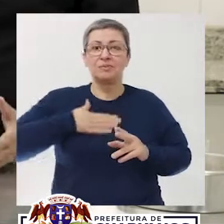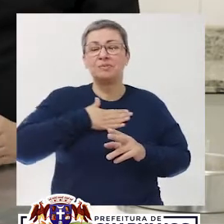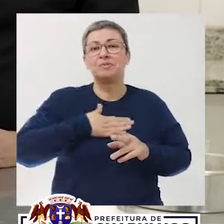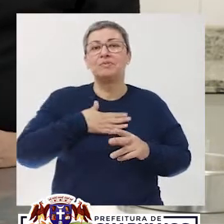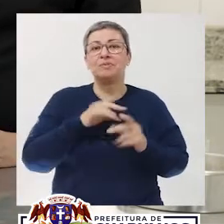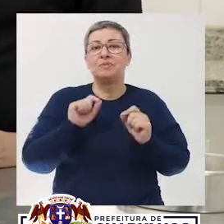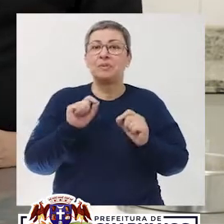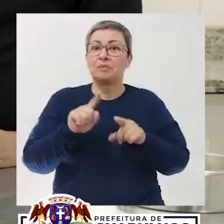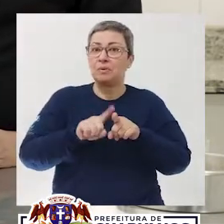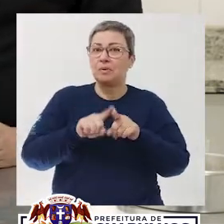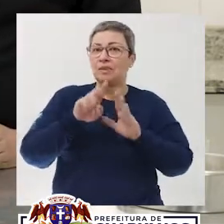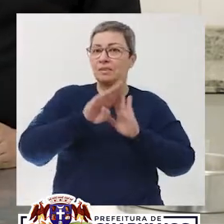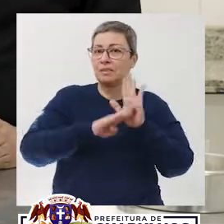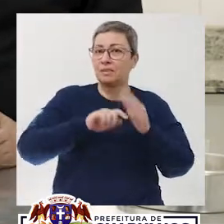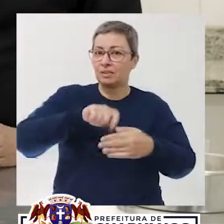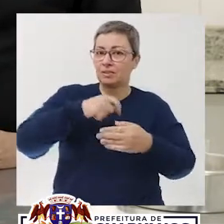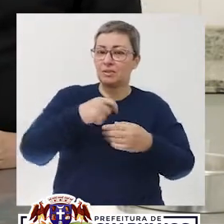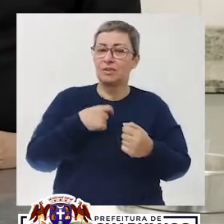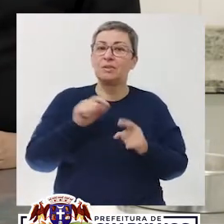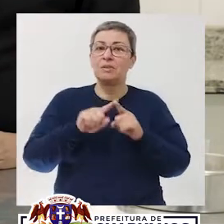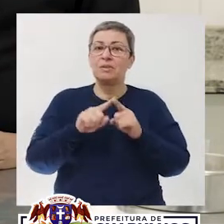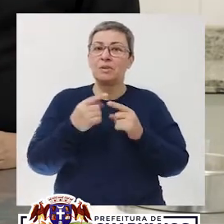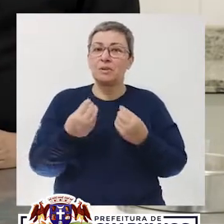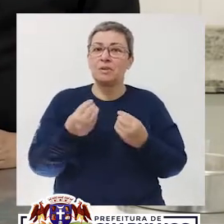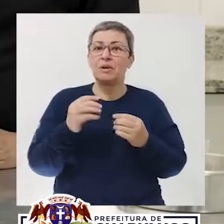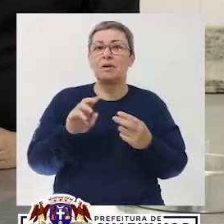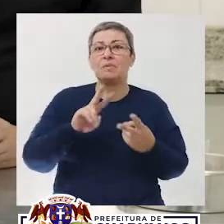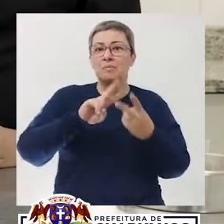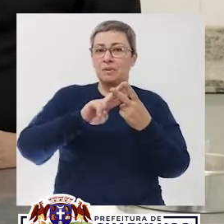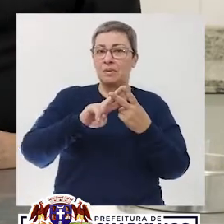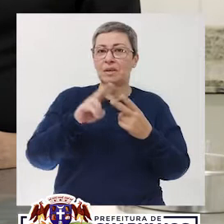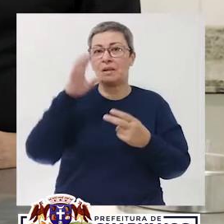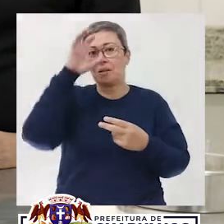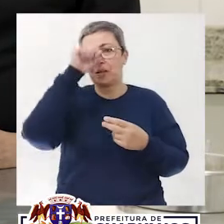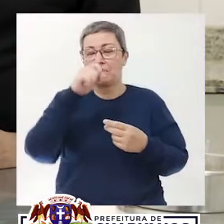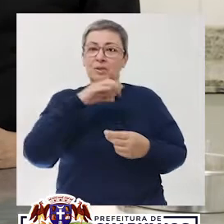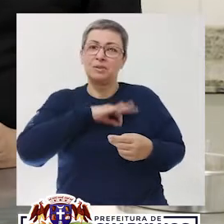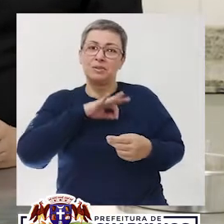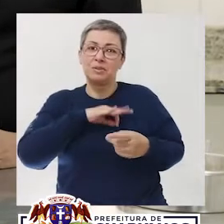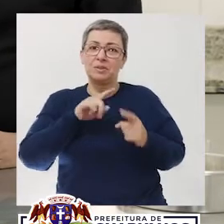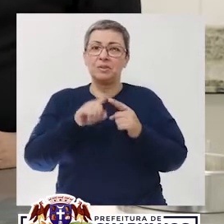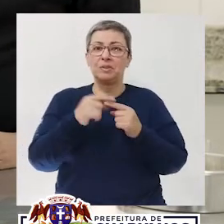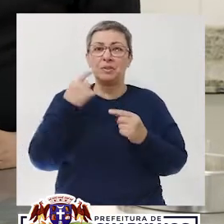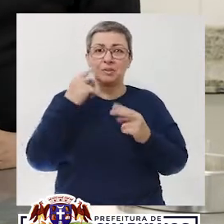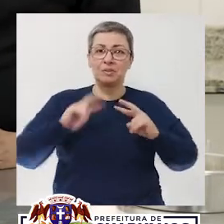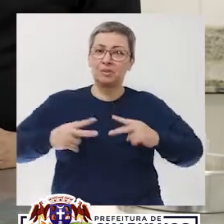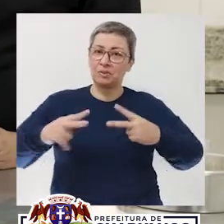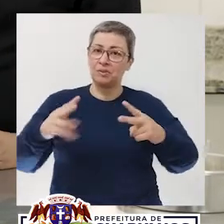que vocês tenham gostado Para quem fizer a receita, nos marque Aprendendo para Gerar Renda A gente vai dar uma olhada